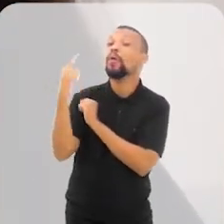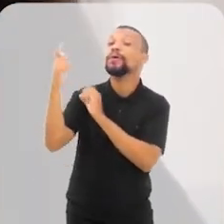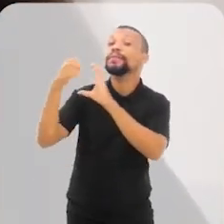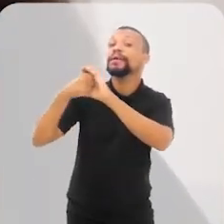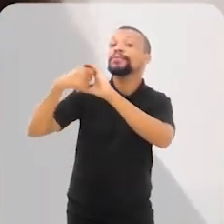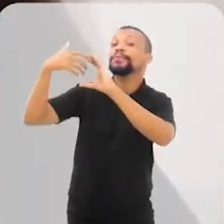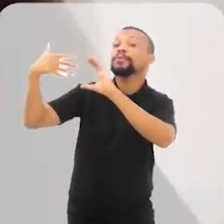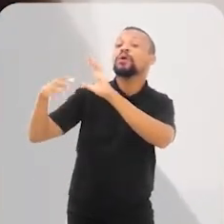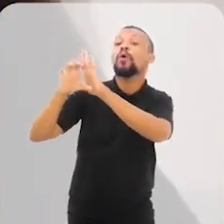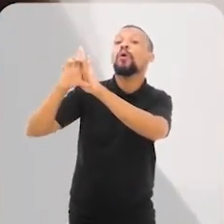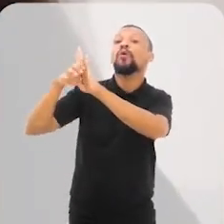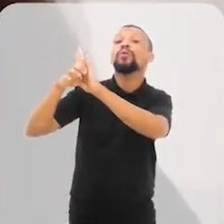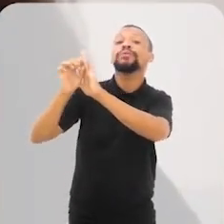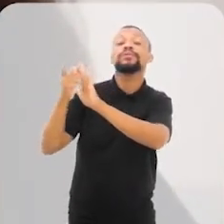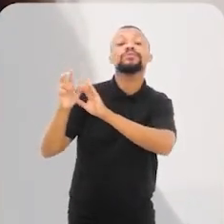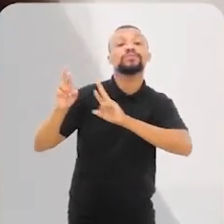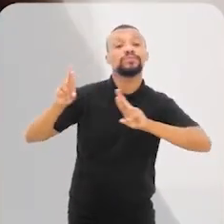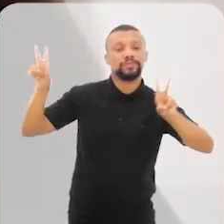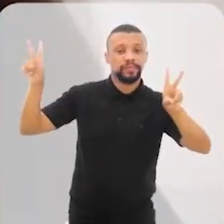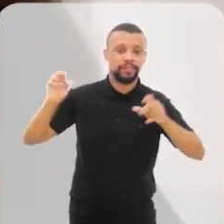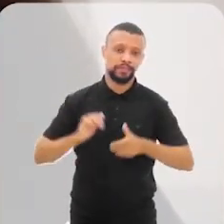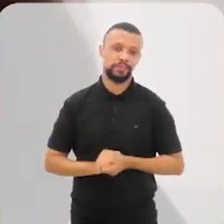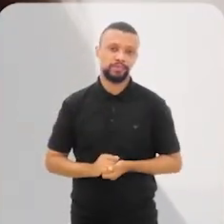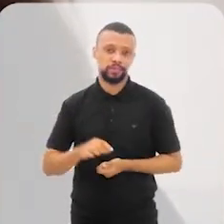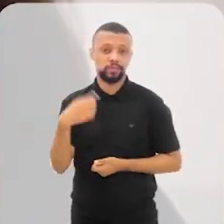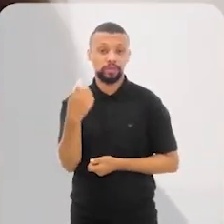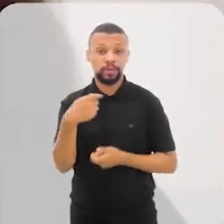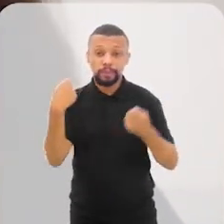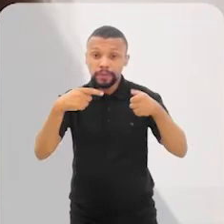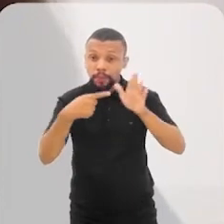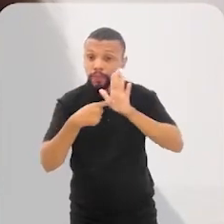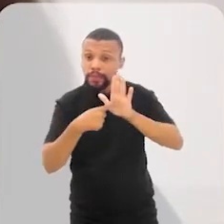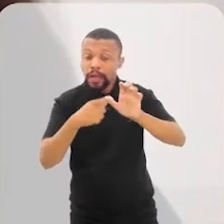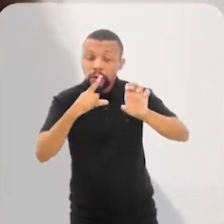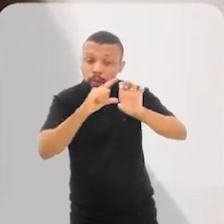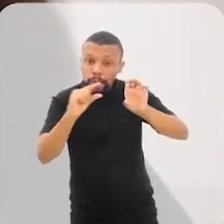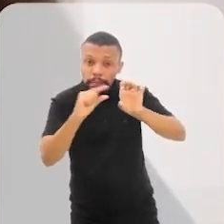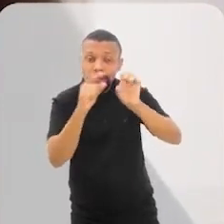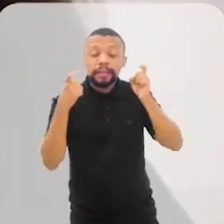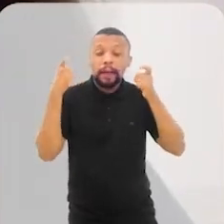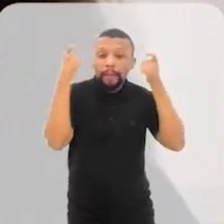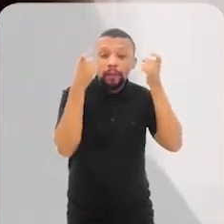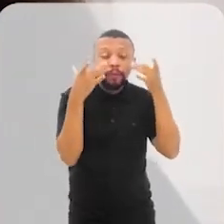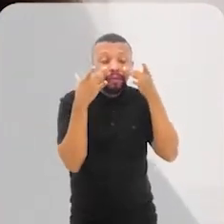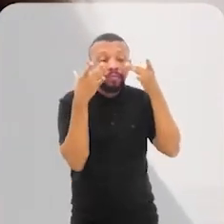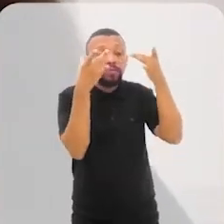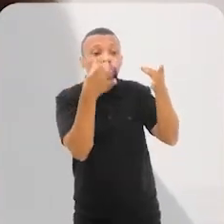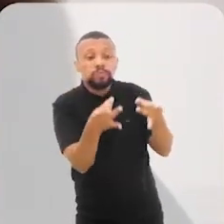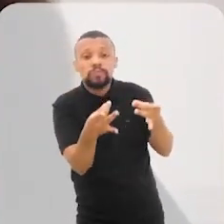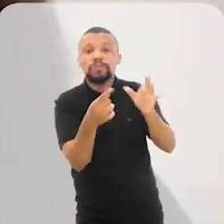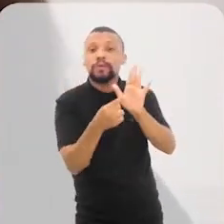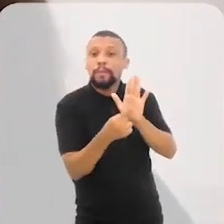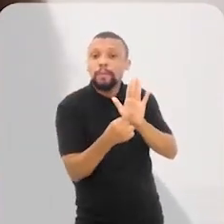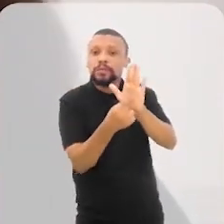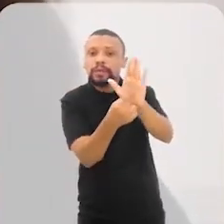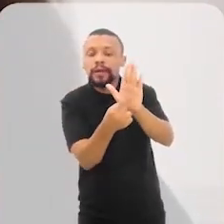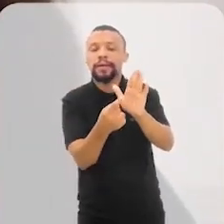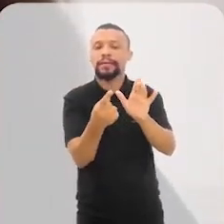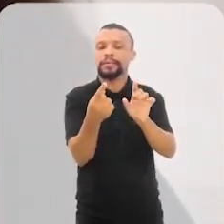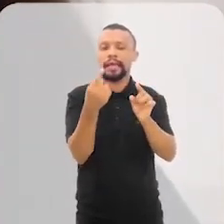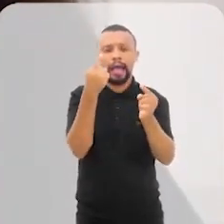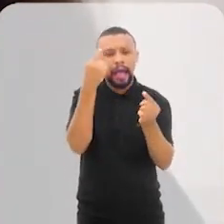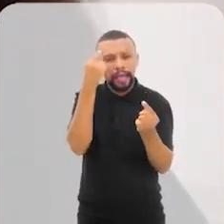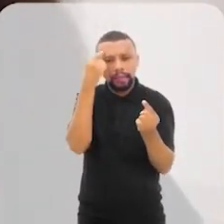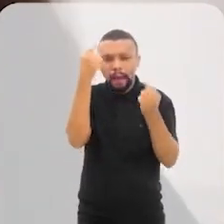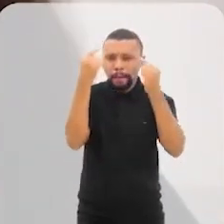tipo de conceito. A gente quer destacar que existe um empreendedor que está preocupado especificamente em trazer essa